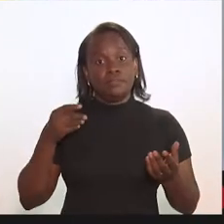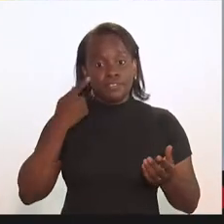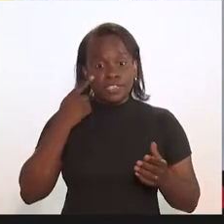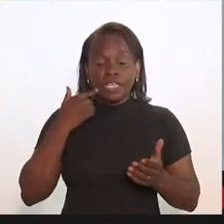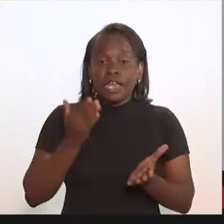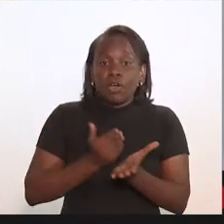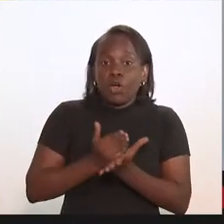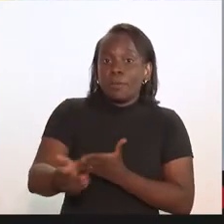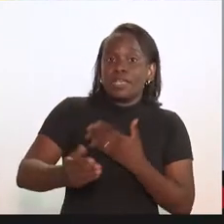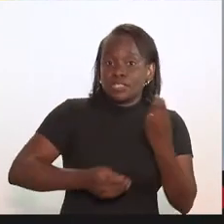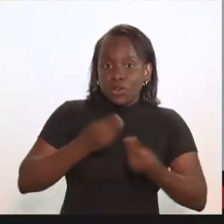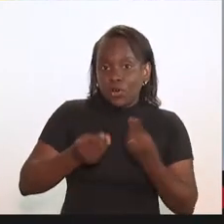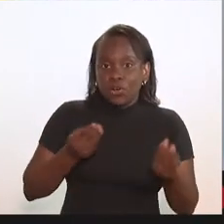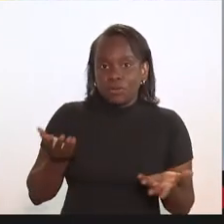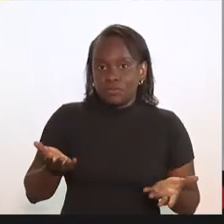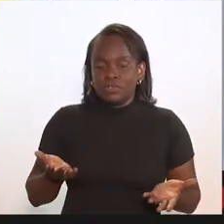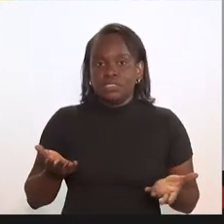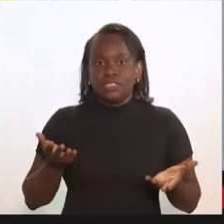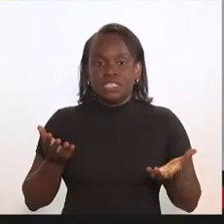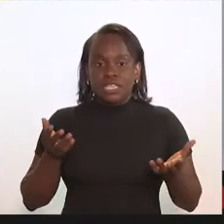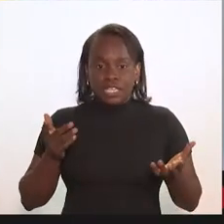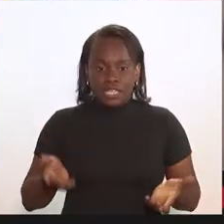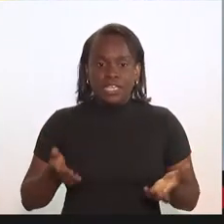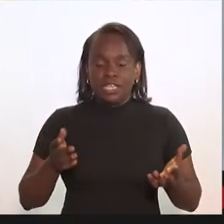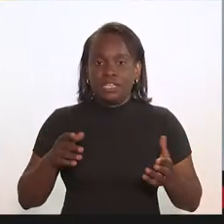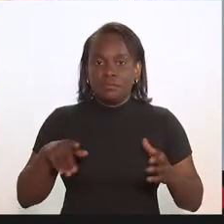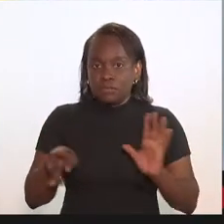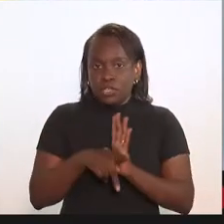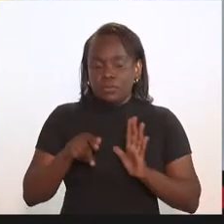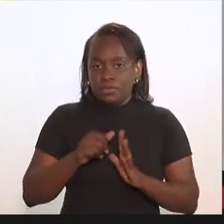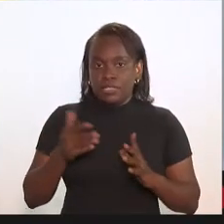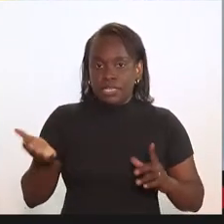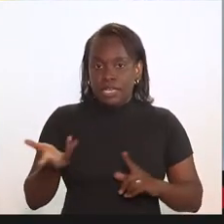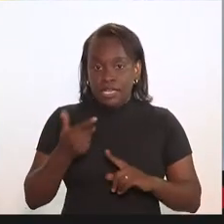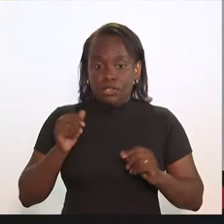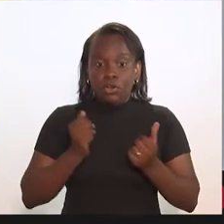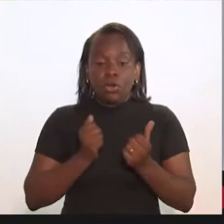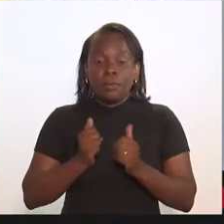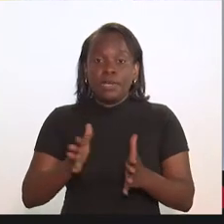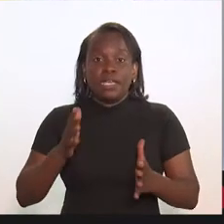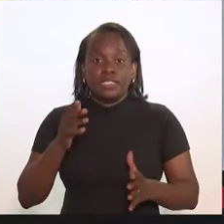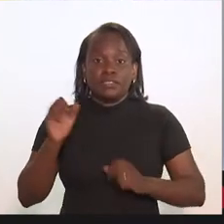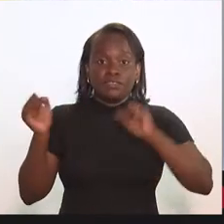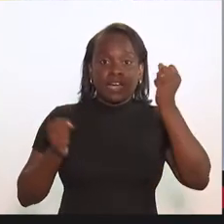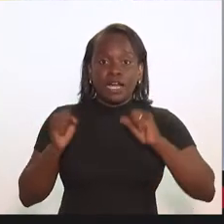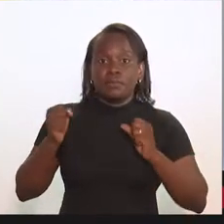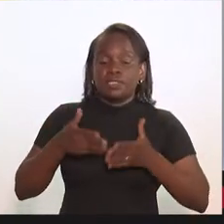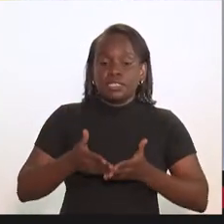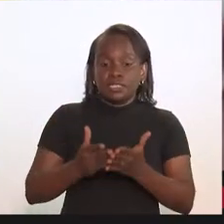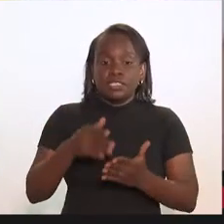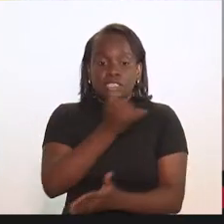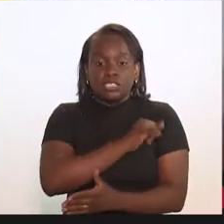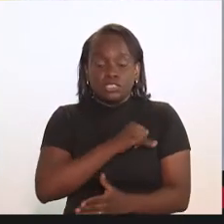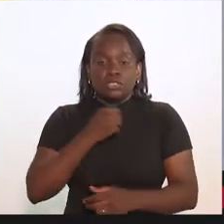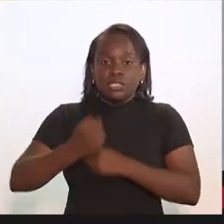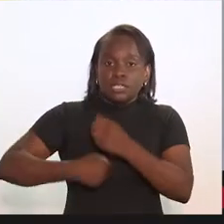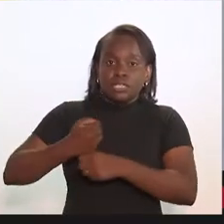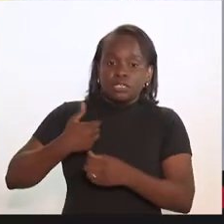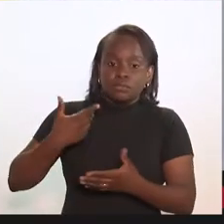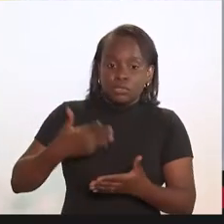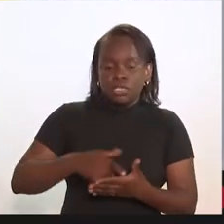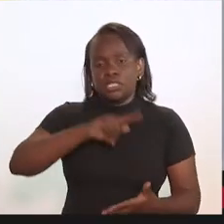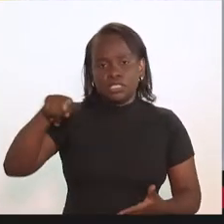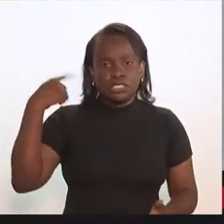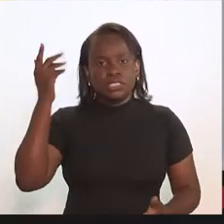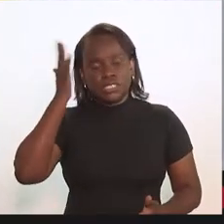ter um marco inicial, ter uma espécie do estado da arte, digamos assim, a situação da indústria naval no Rio de Janeiro, nesses últimos anos que